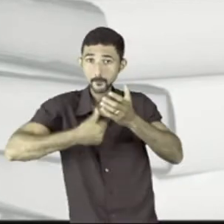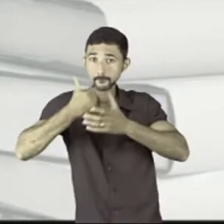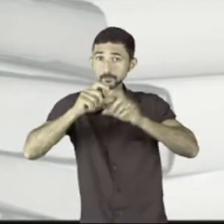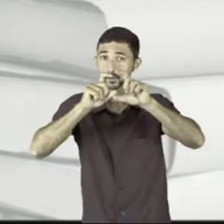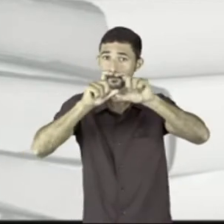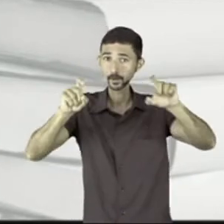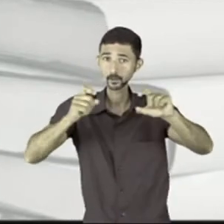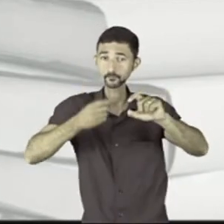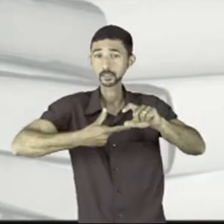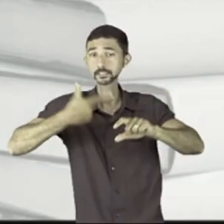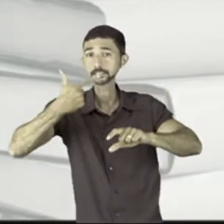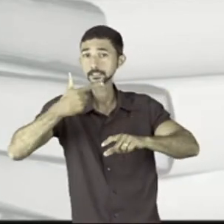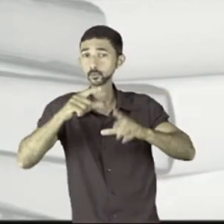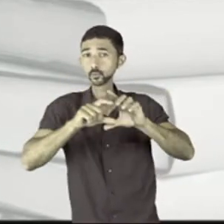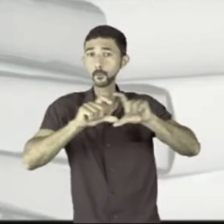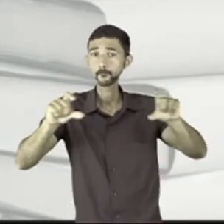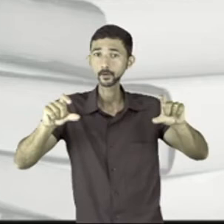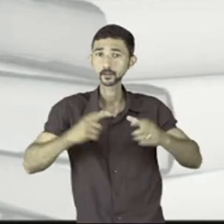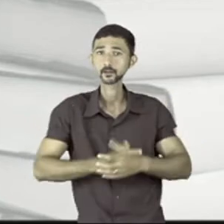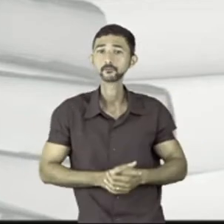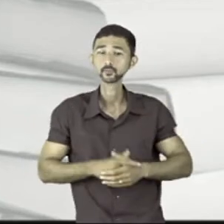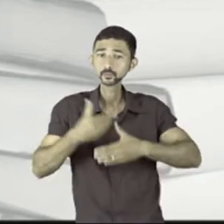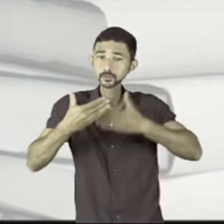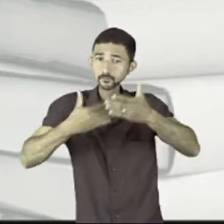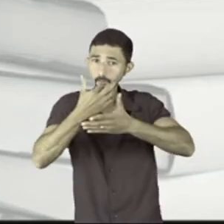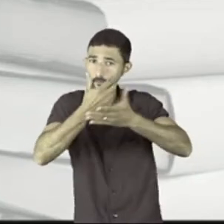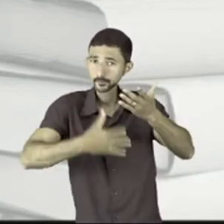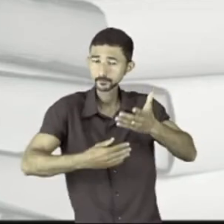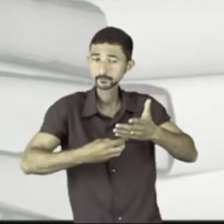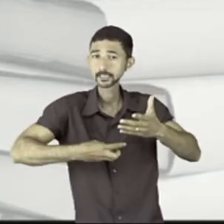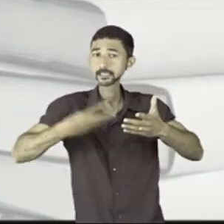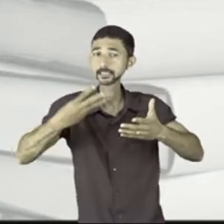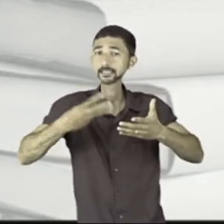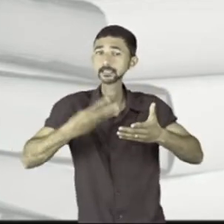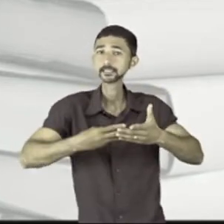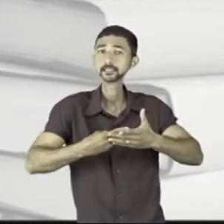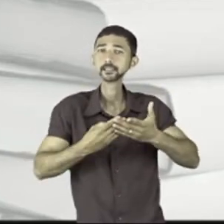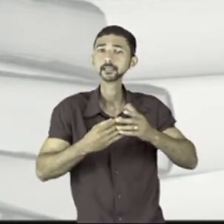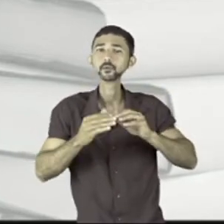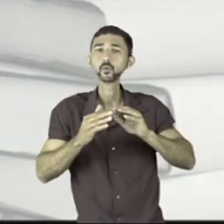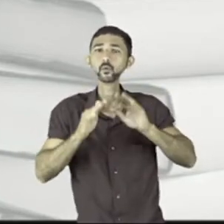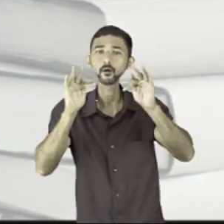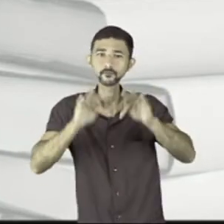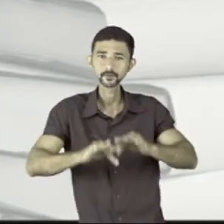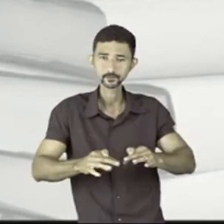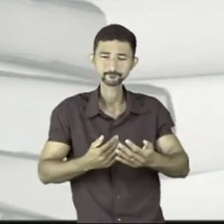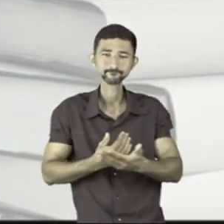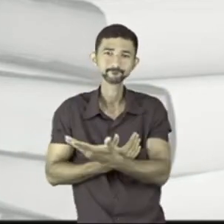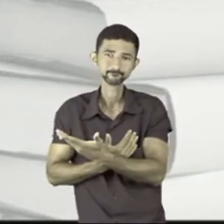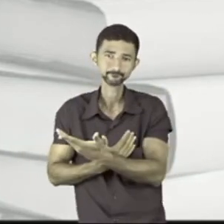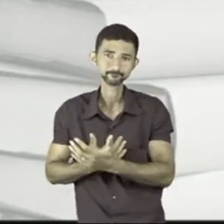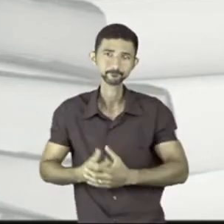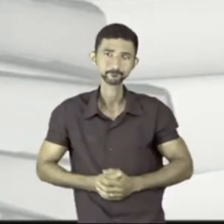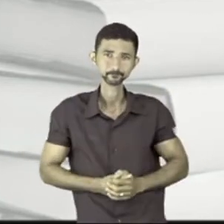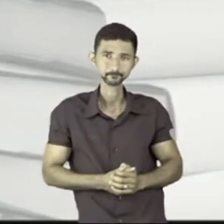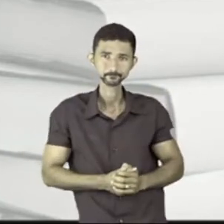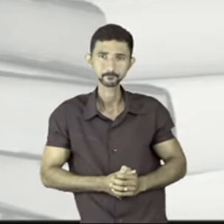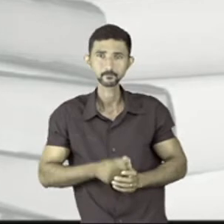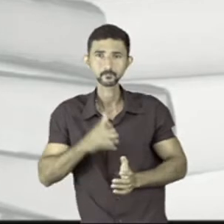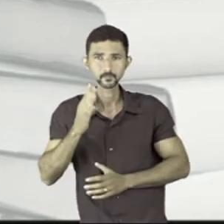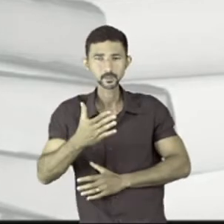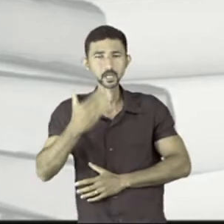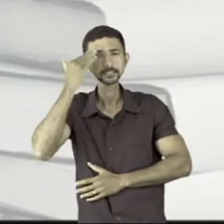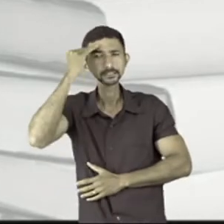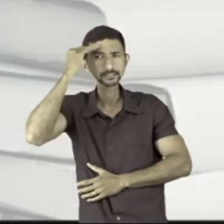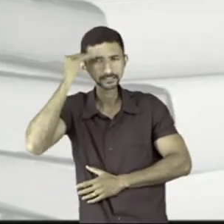parágrafo, segundo parágrafo de desenvolvimento e terceiro parágrafo onde a ideia é finalizada. Então, você já